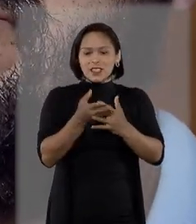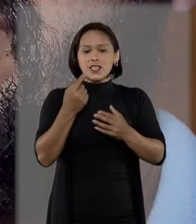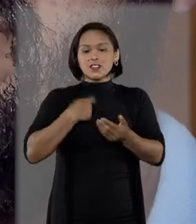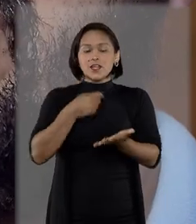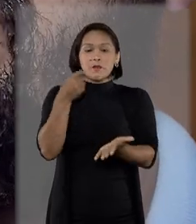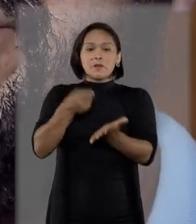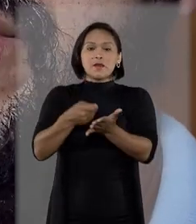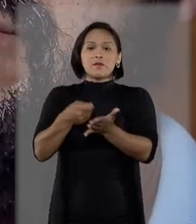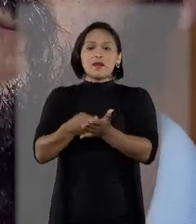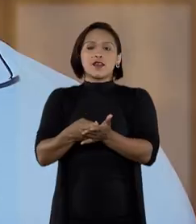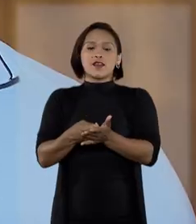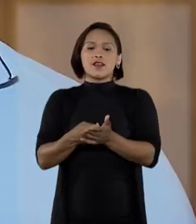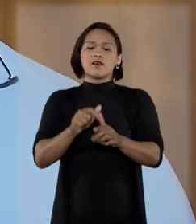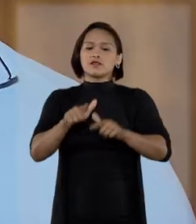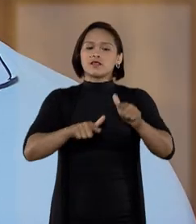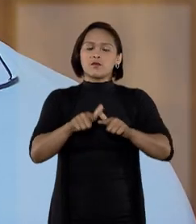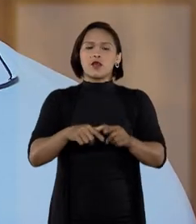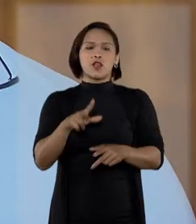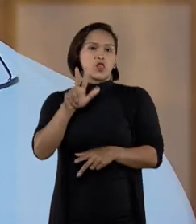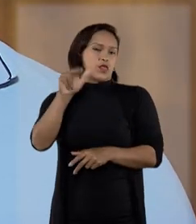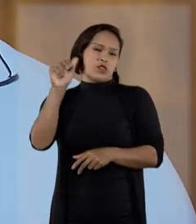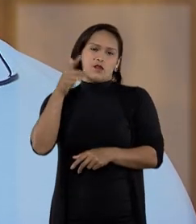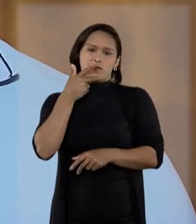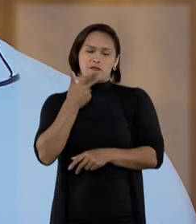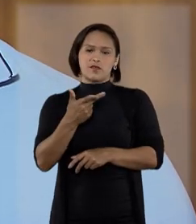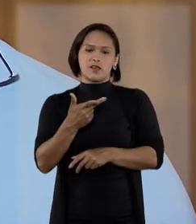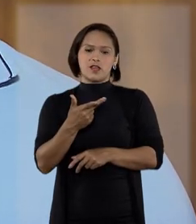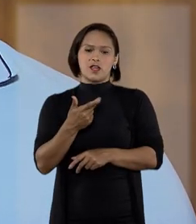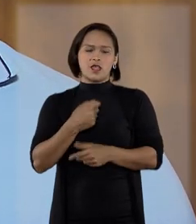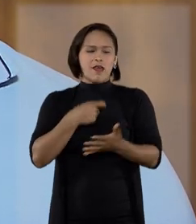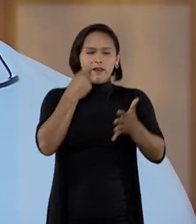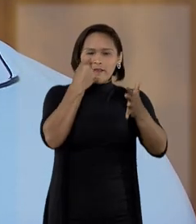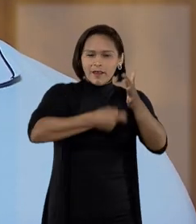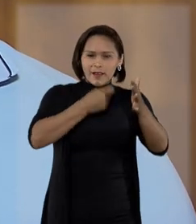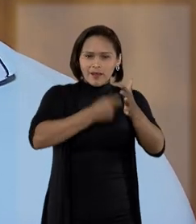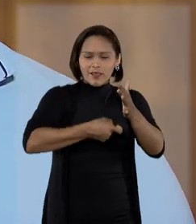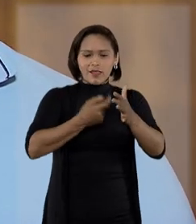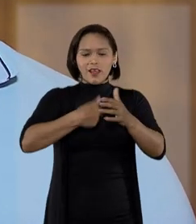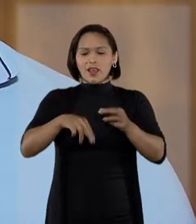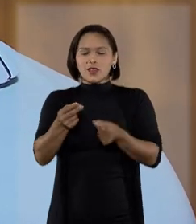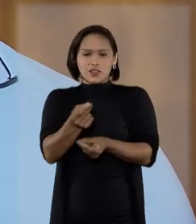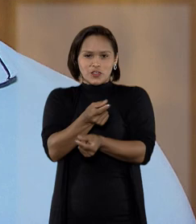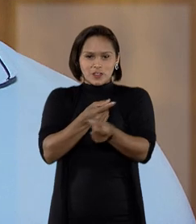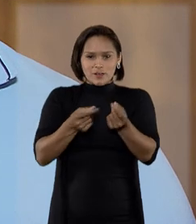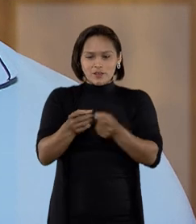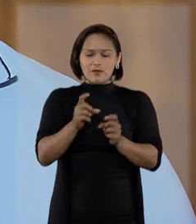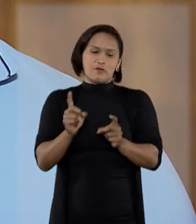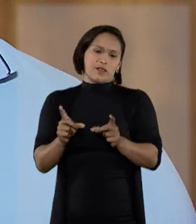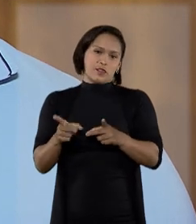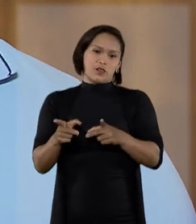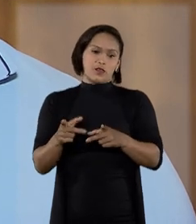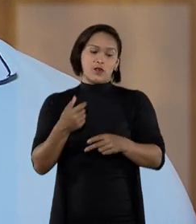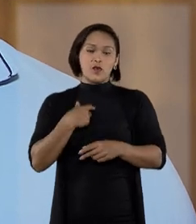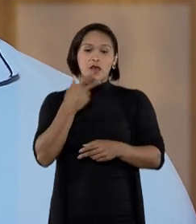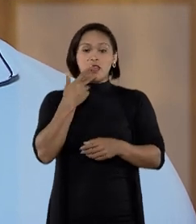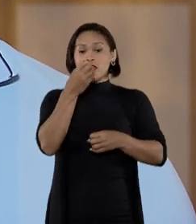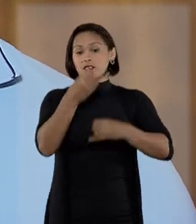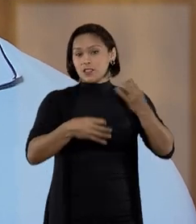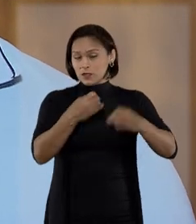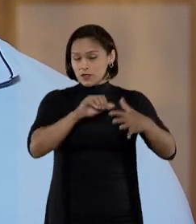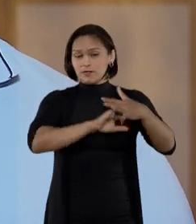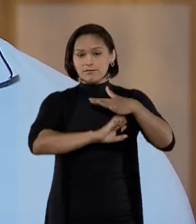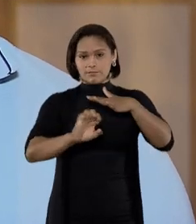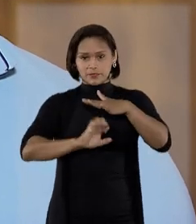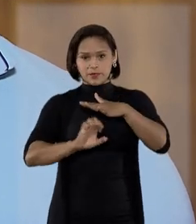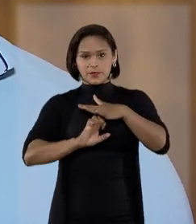honorários de corretagem. Não foi falado, em nenhum momento, que era a taxa de corretagem da imobiliária. Ele falou que a